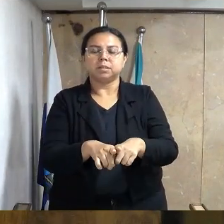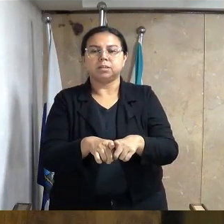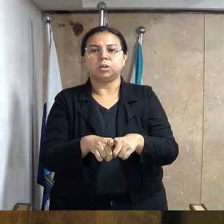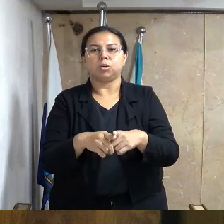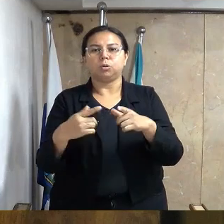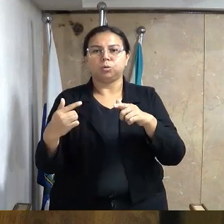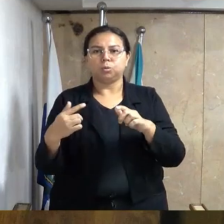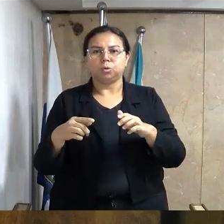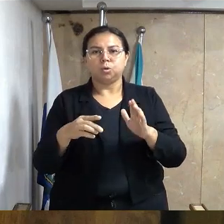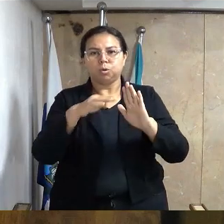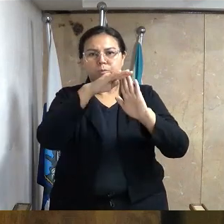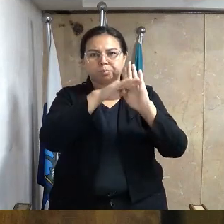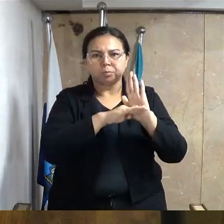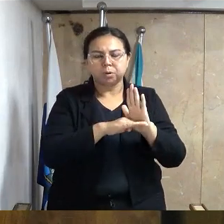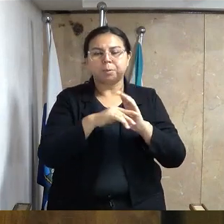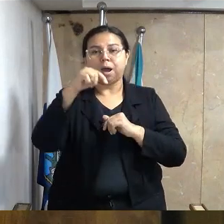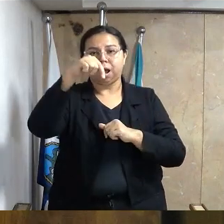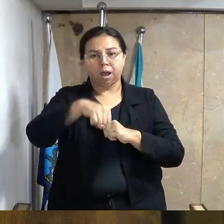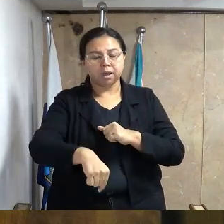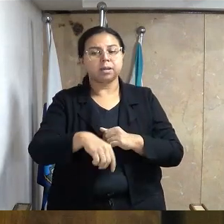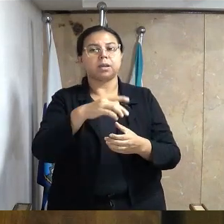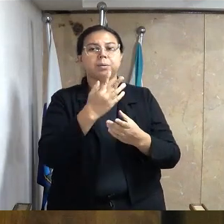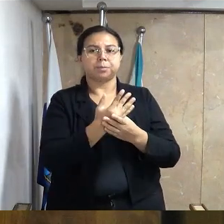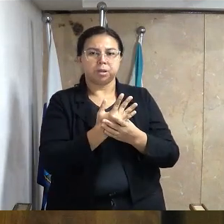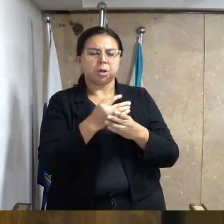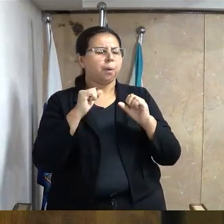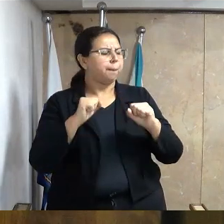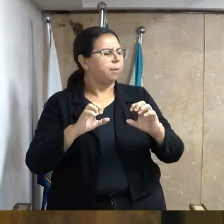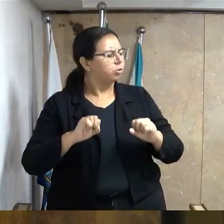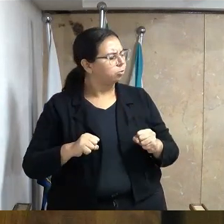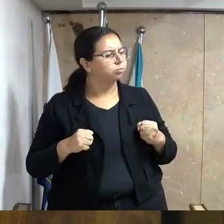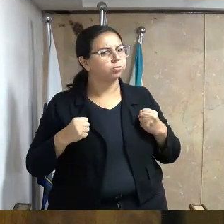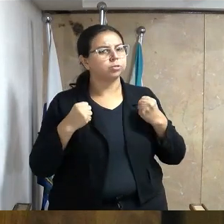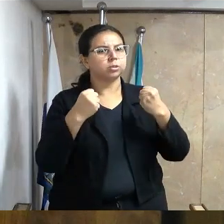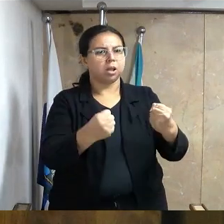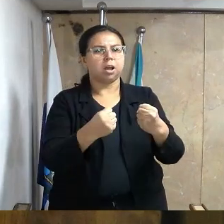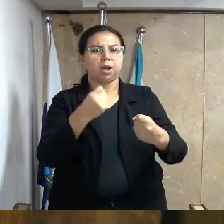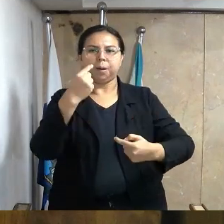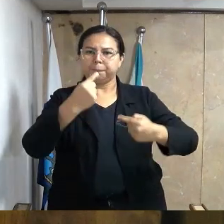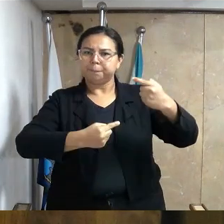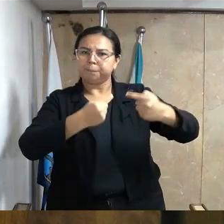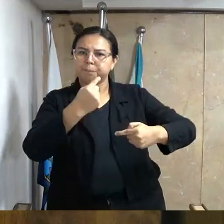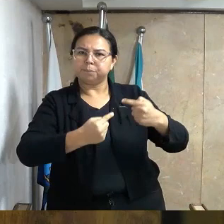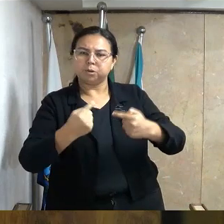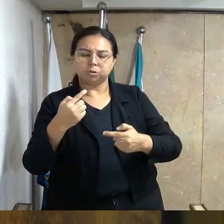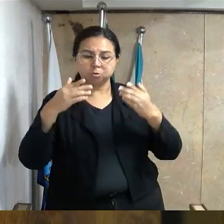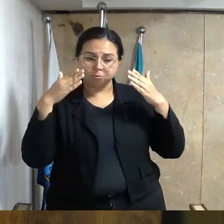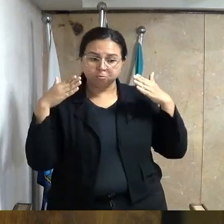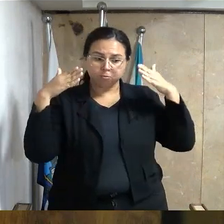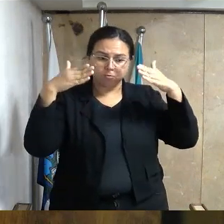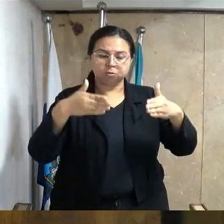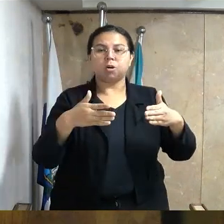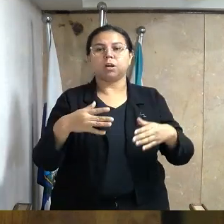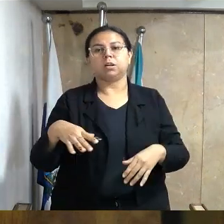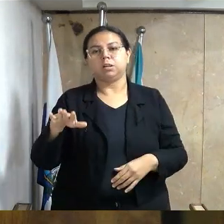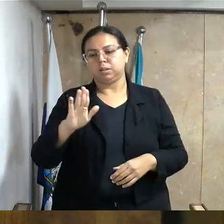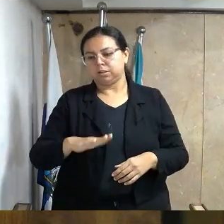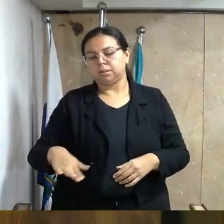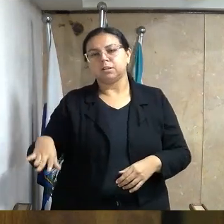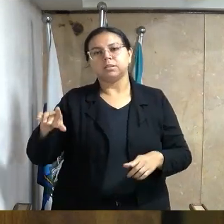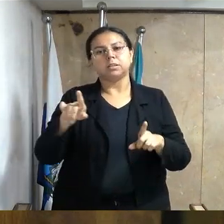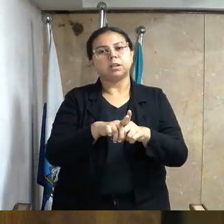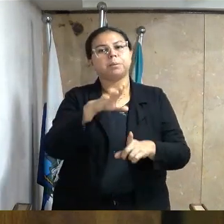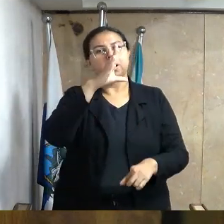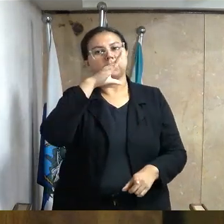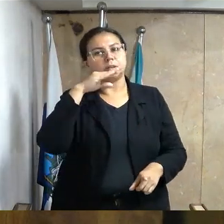Nosso município poderá fortalecer suas políticas públicas voltadas para a infância e adolescência, garantindo,